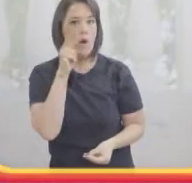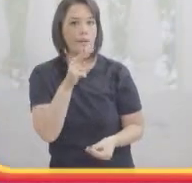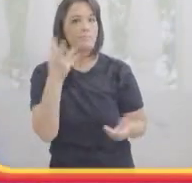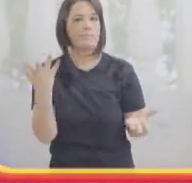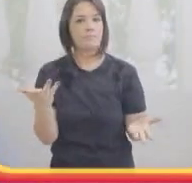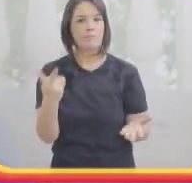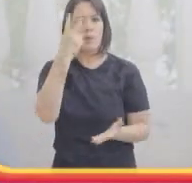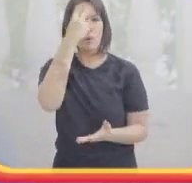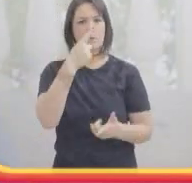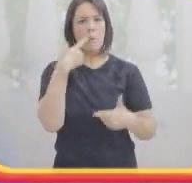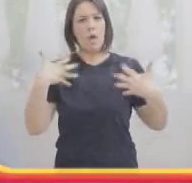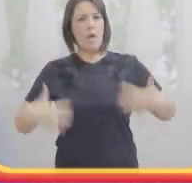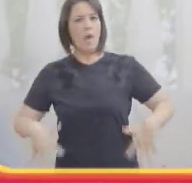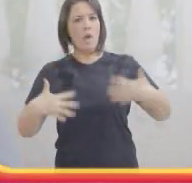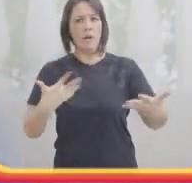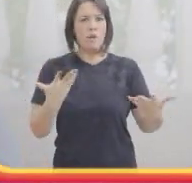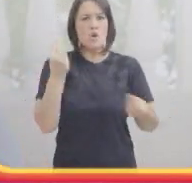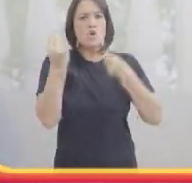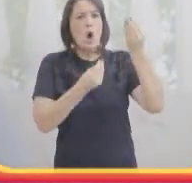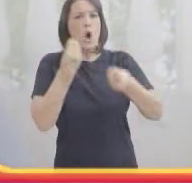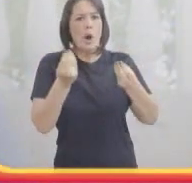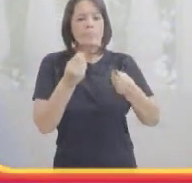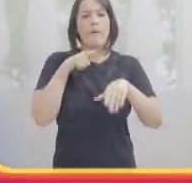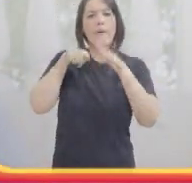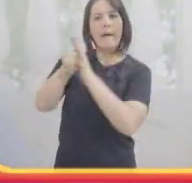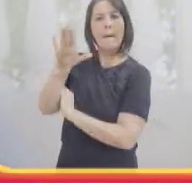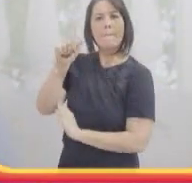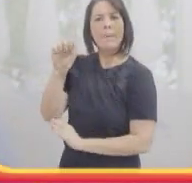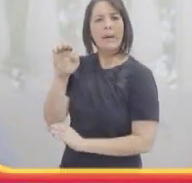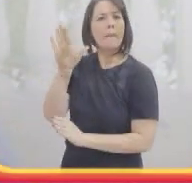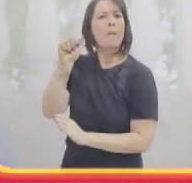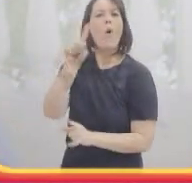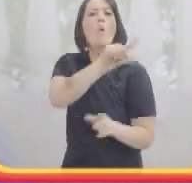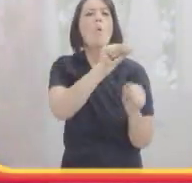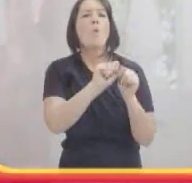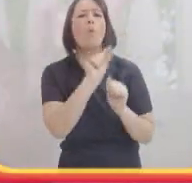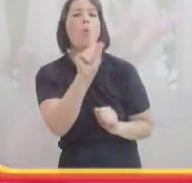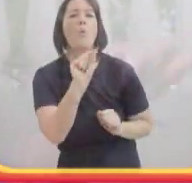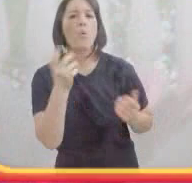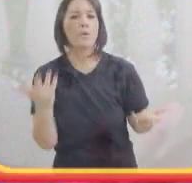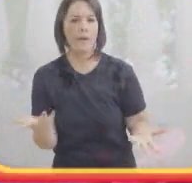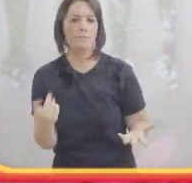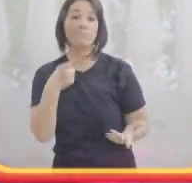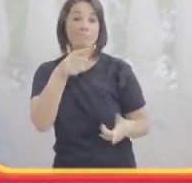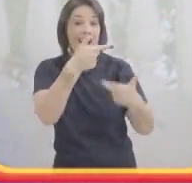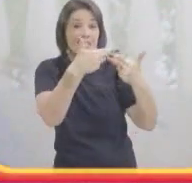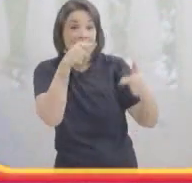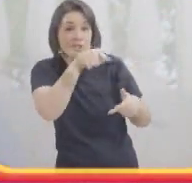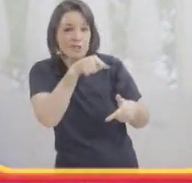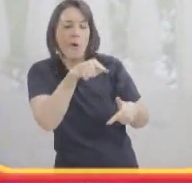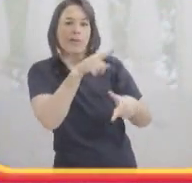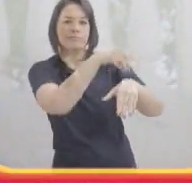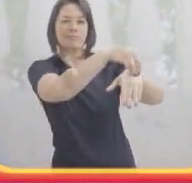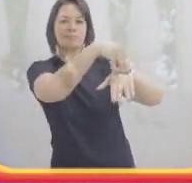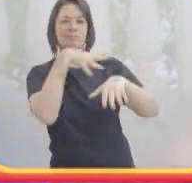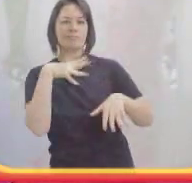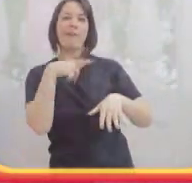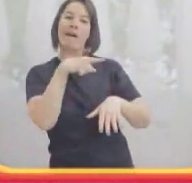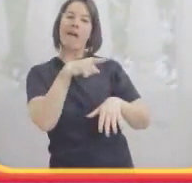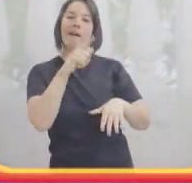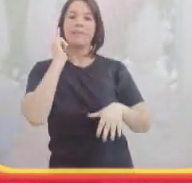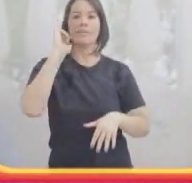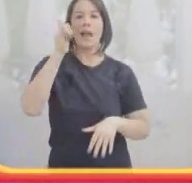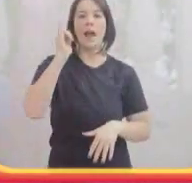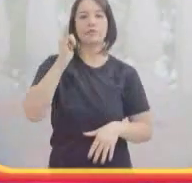pelo primeiro, passou pelo segundo, olha o que ele fez, olha o que ele fez, olha o que ele fez, o cego, que que ele fez? O cego fica desesperado, o que ele fez? O cego